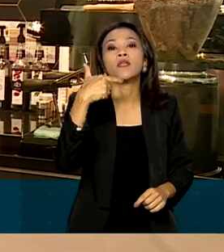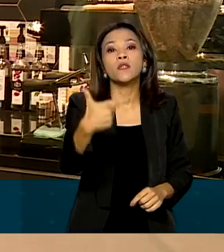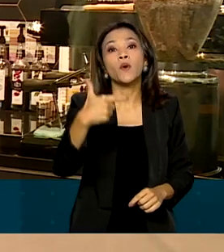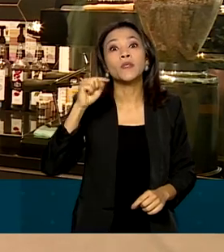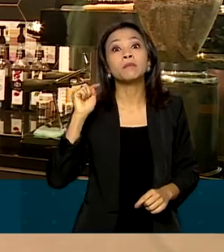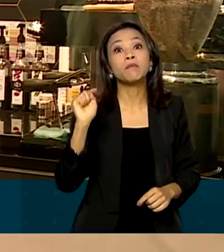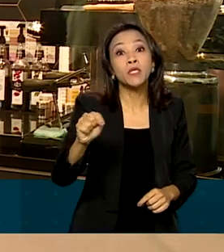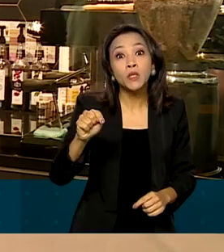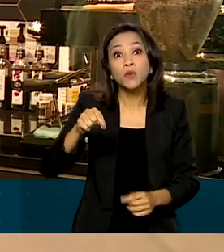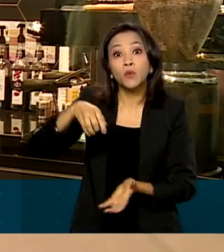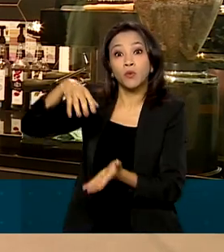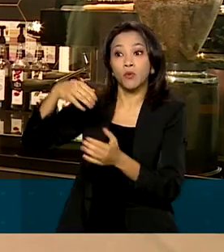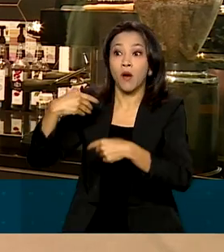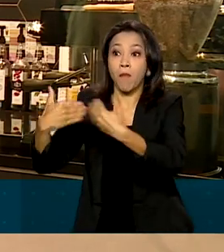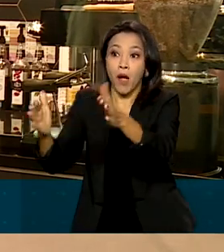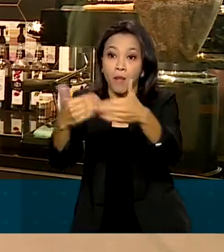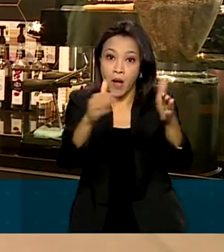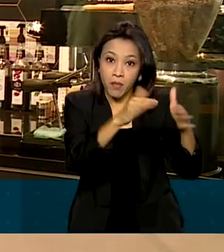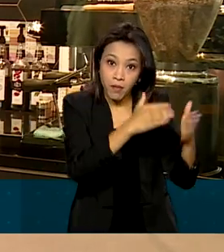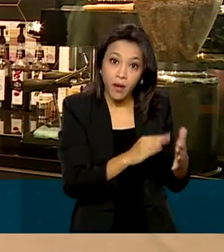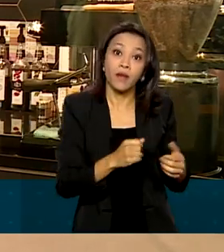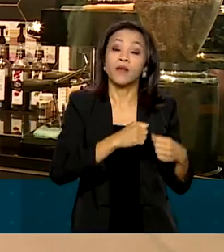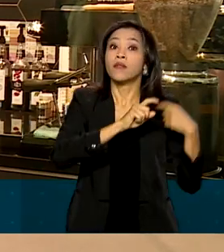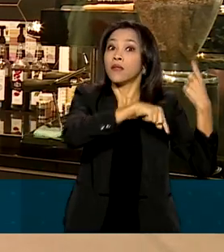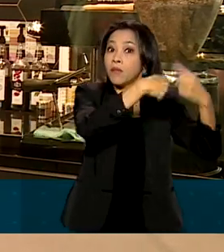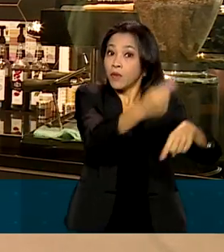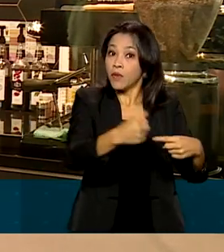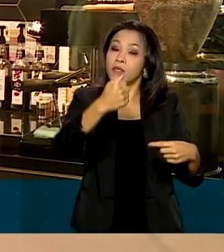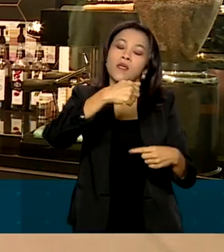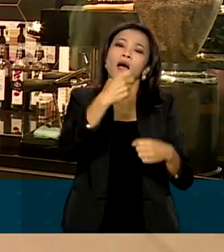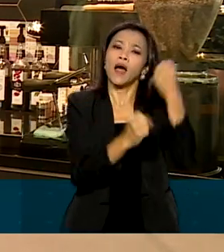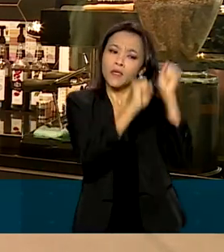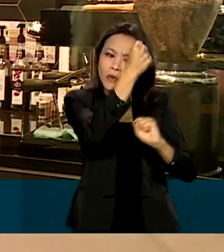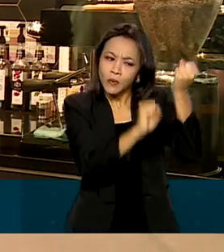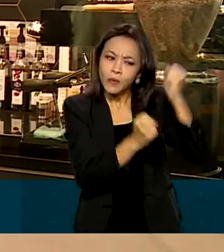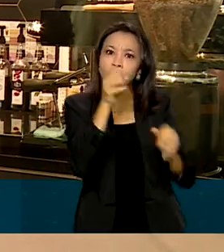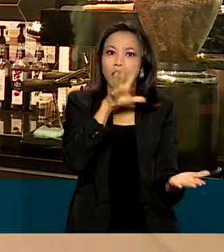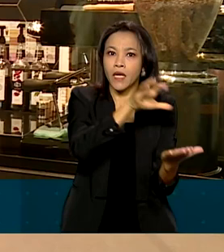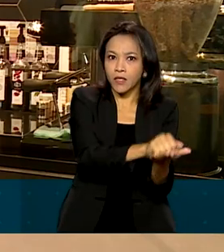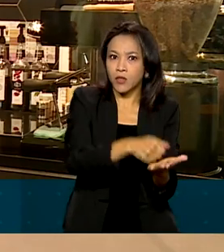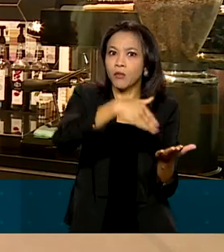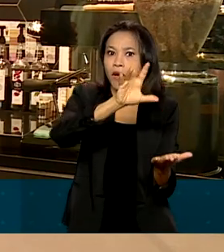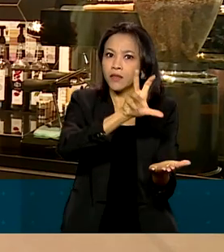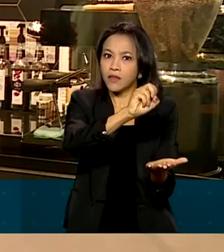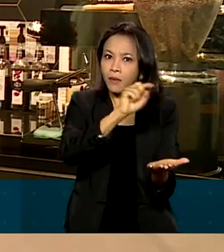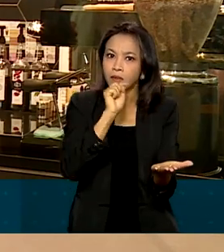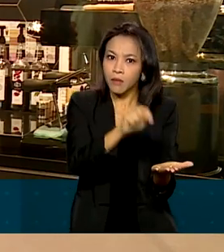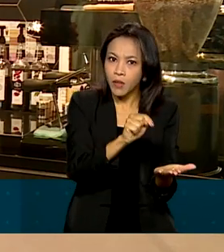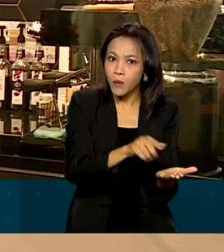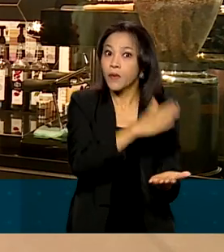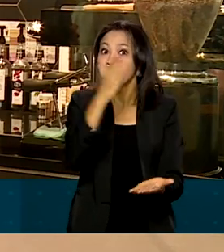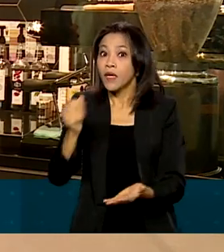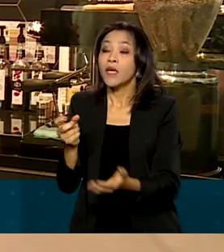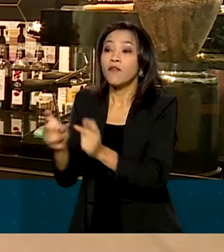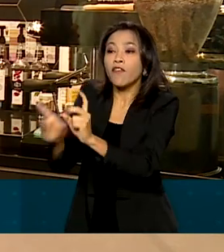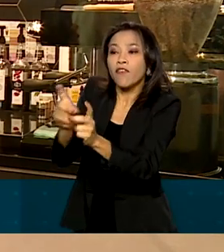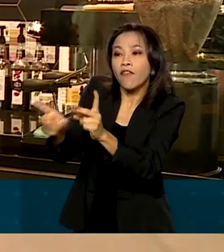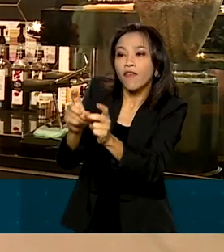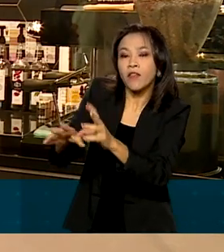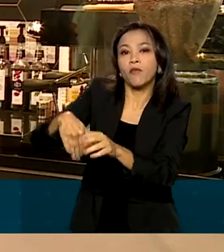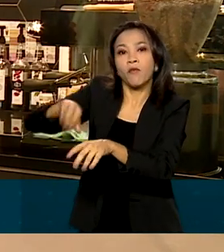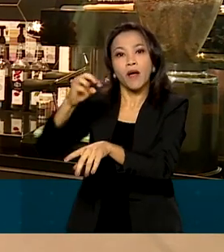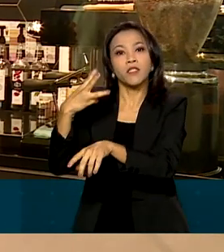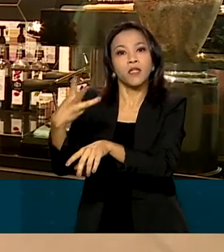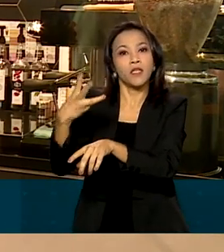trabalho formais, seguido da indústria, que registrou mais de 50 mil, e o comércio com geração de mais de 38